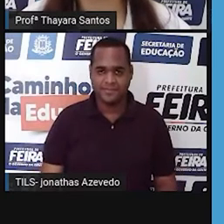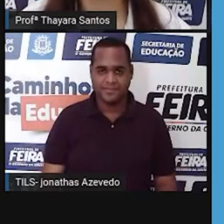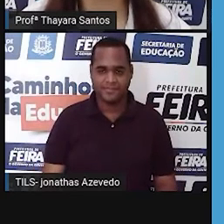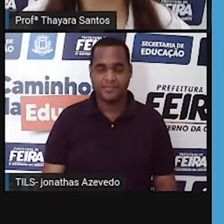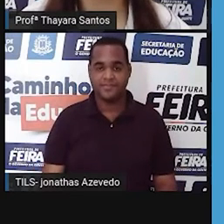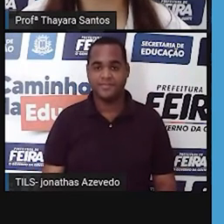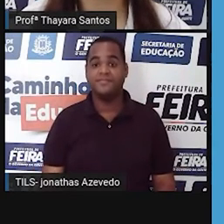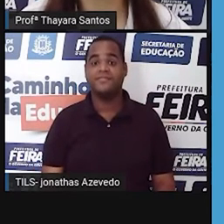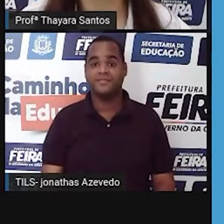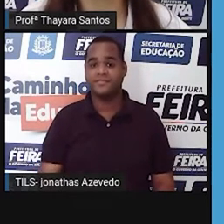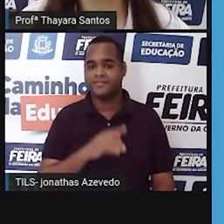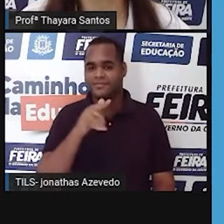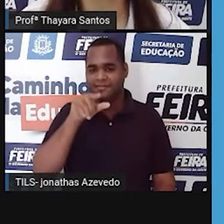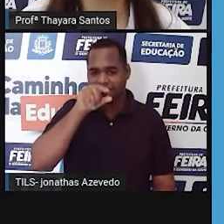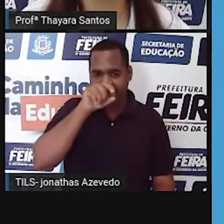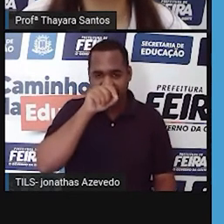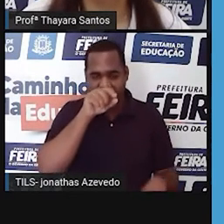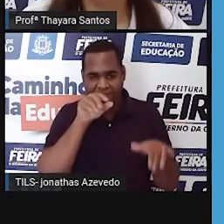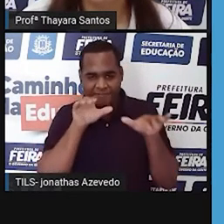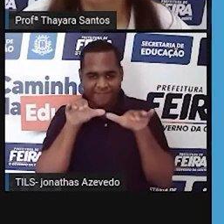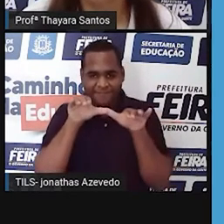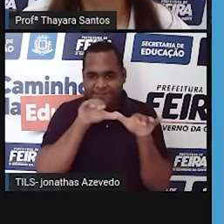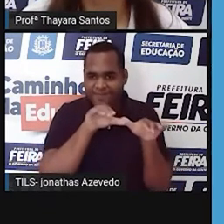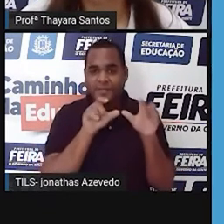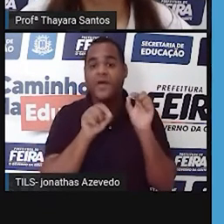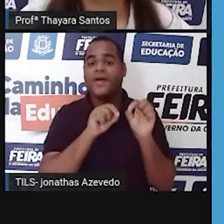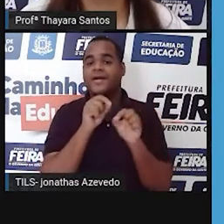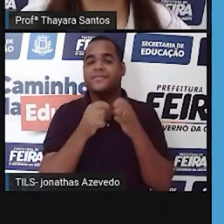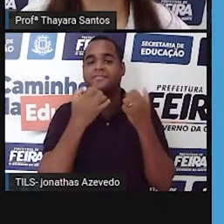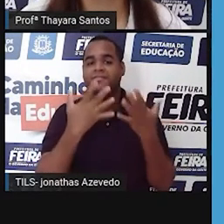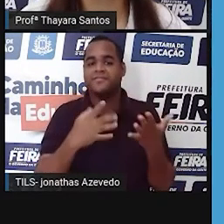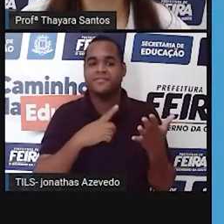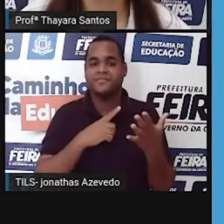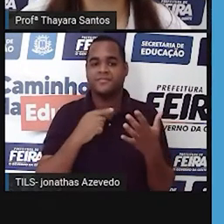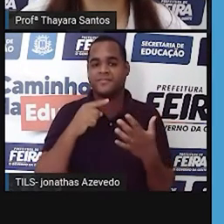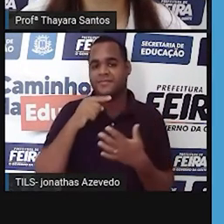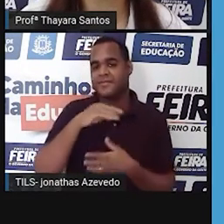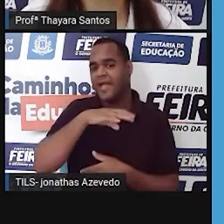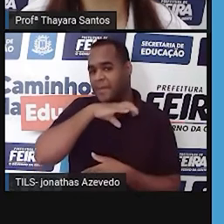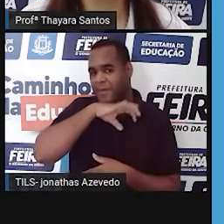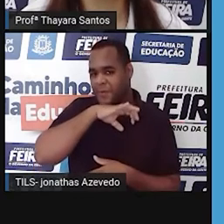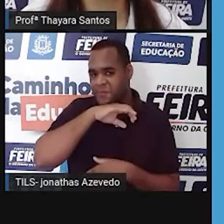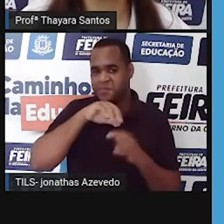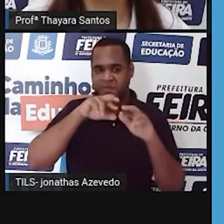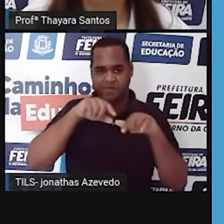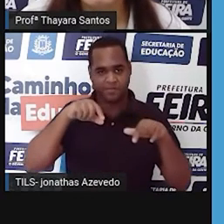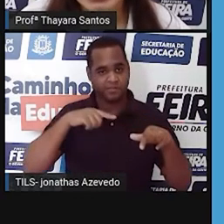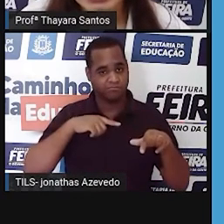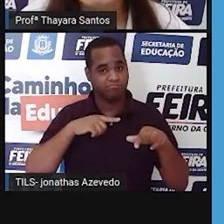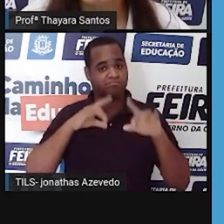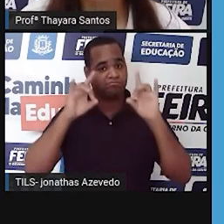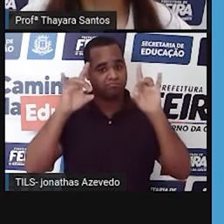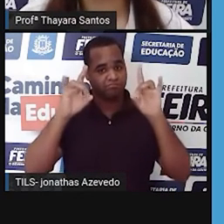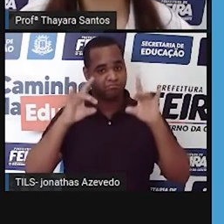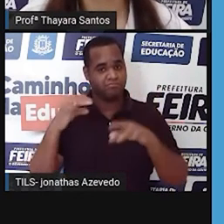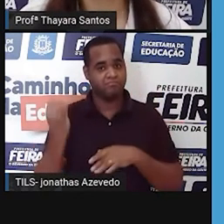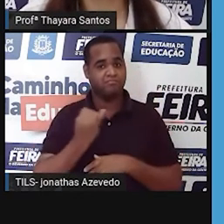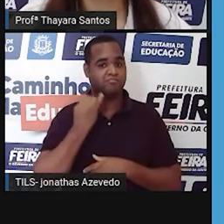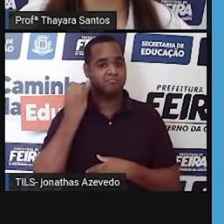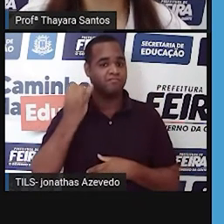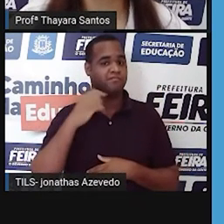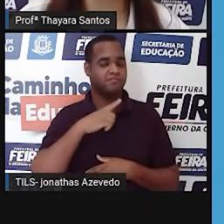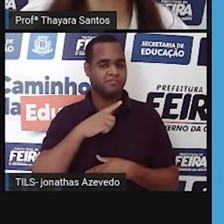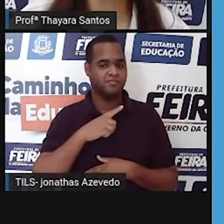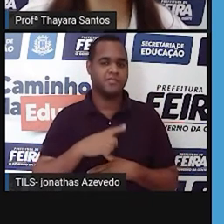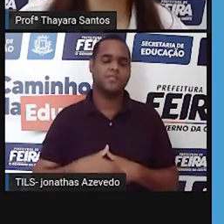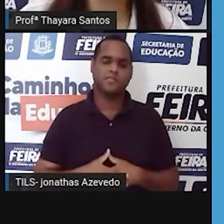Agora, vamos falar um pouquinho sobre a fauna desse bioma. A fauna do Pantanal é bastante rica e diversificada, porém,